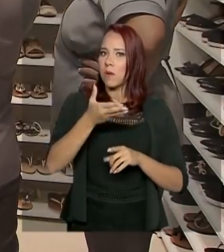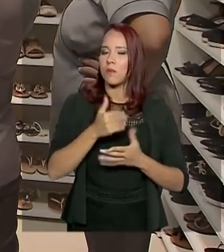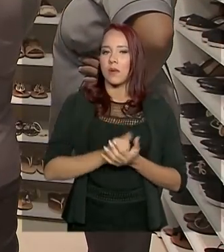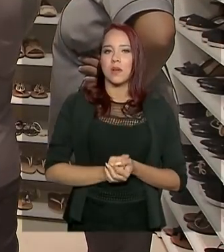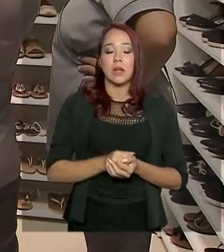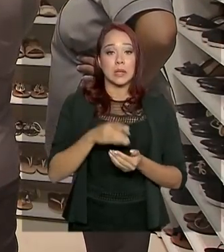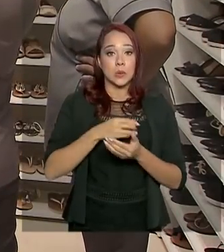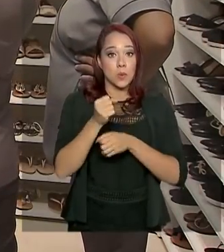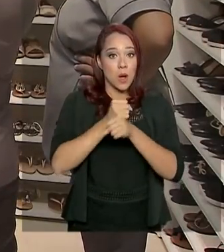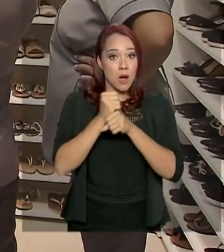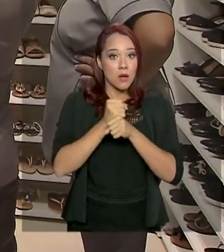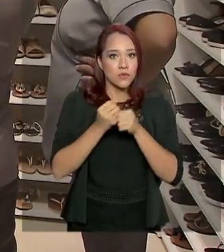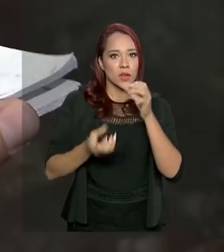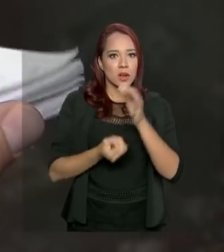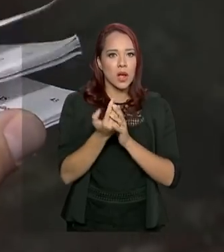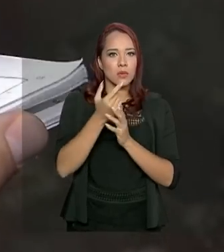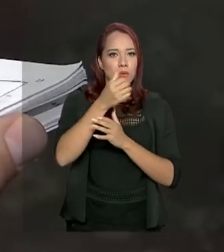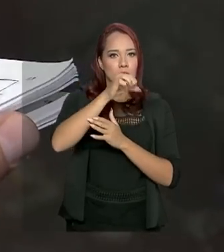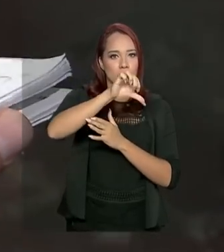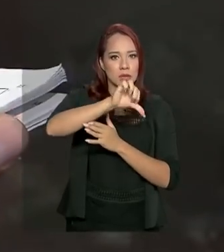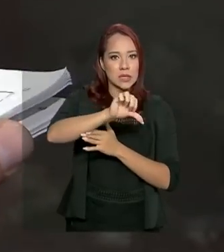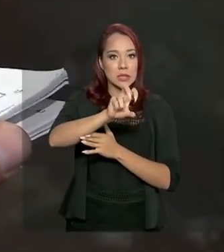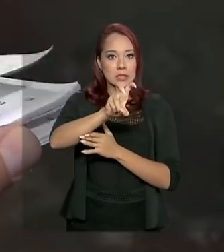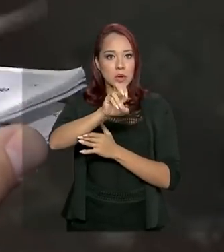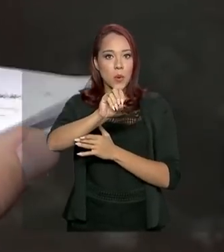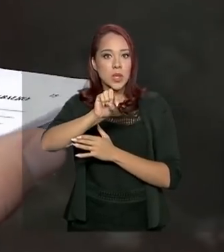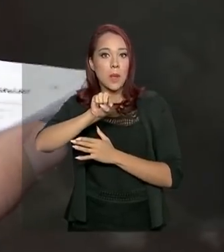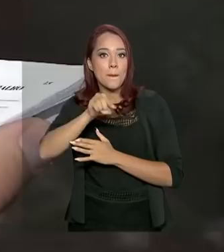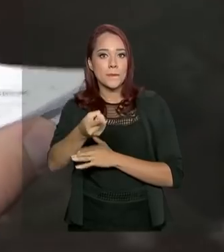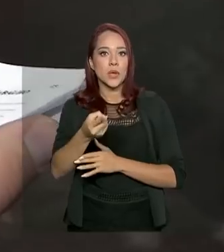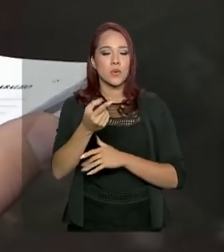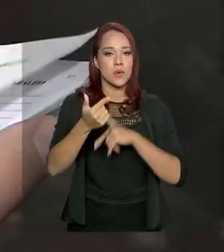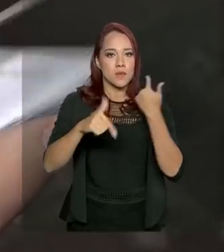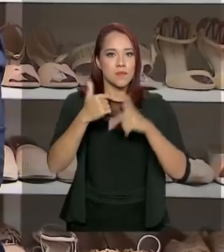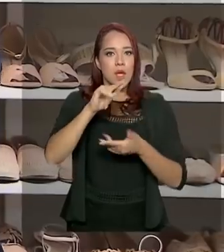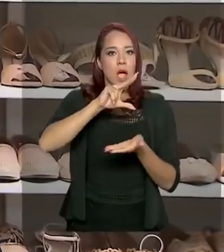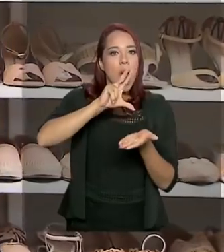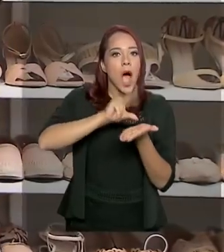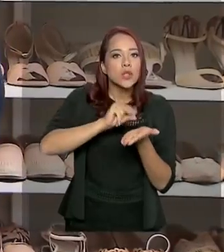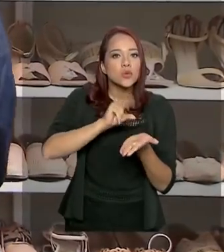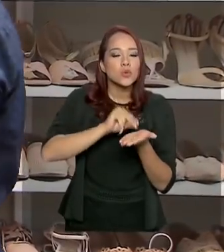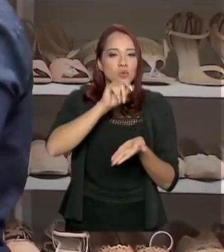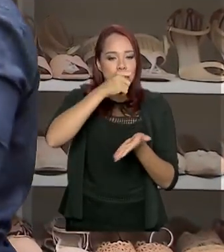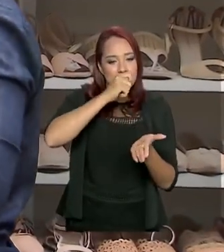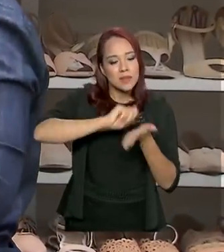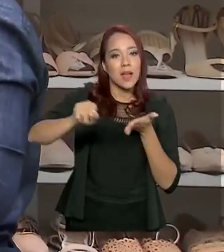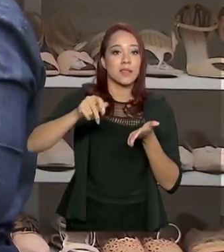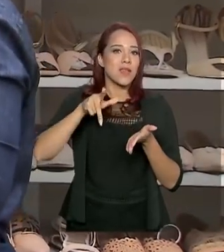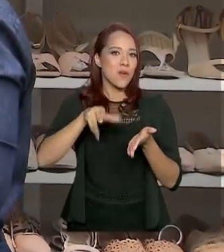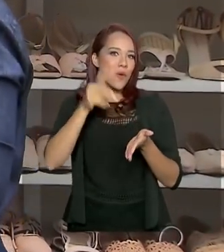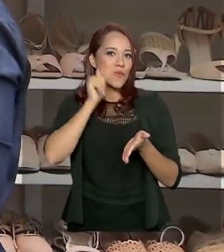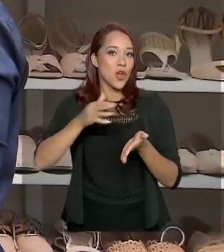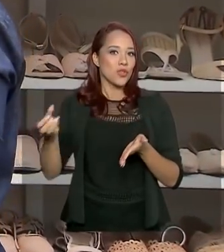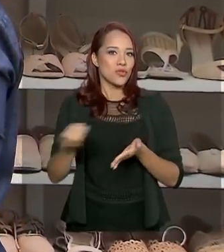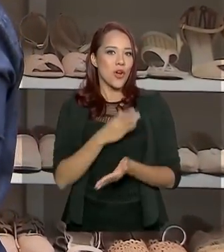criados quase 950 mil empregos com carteira assinada. Contratações como a de Paula, nova funcionária em uma loja